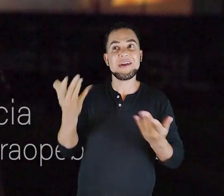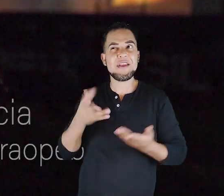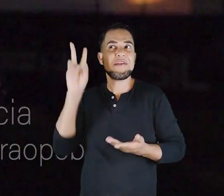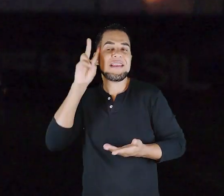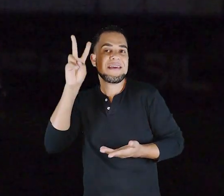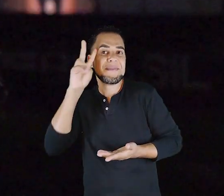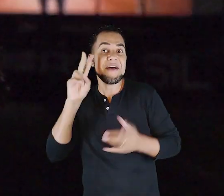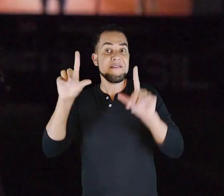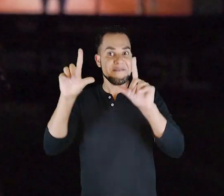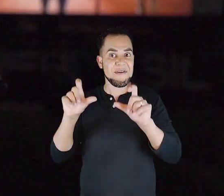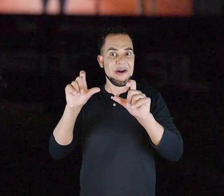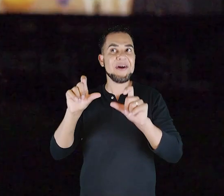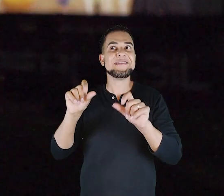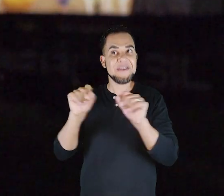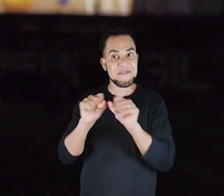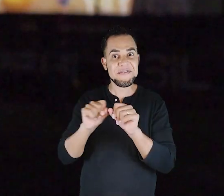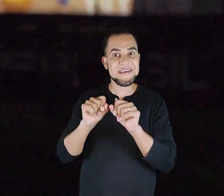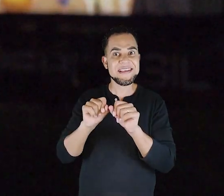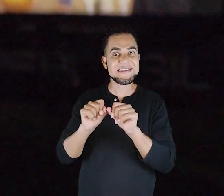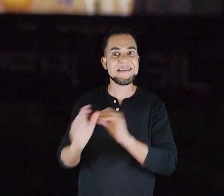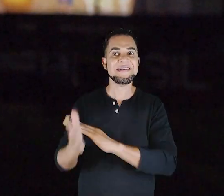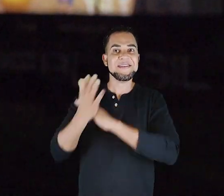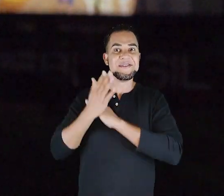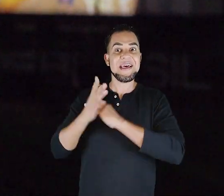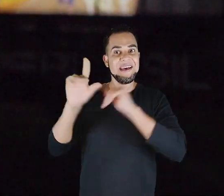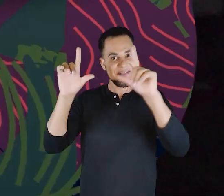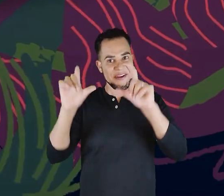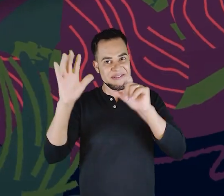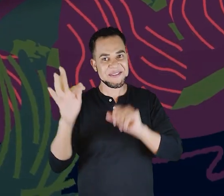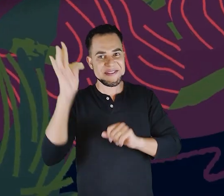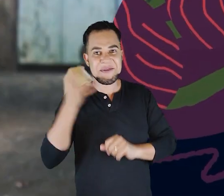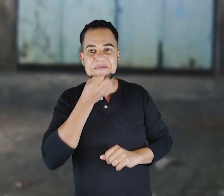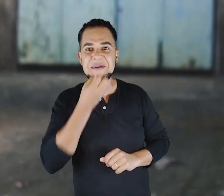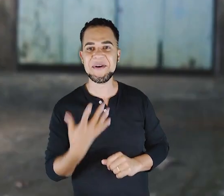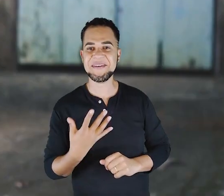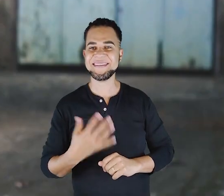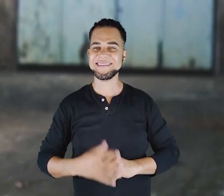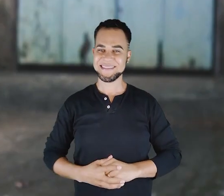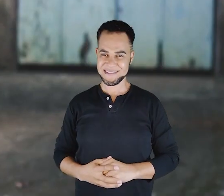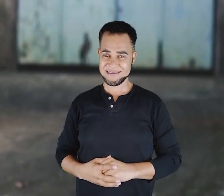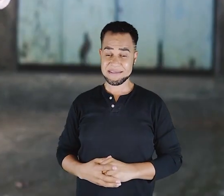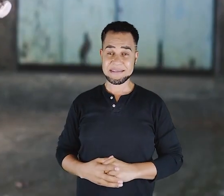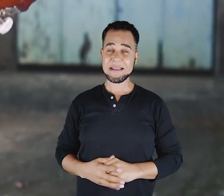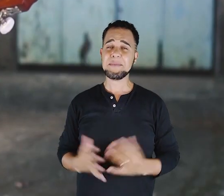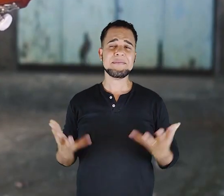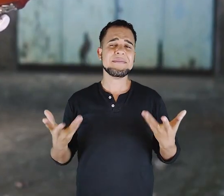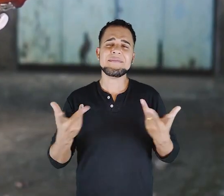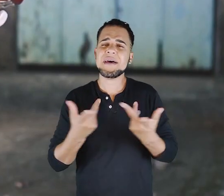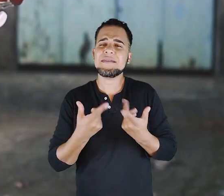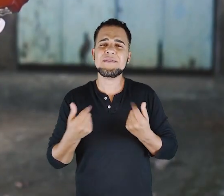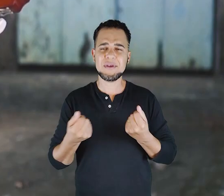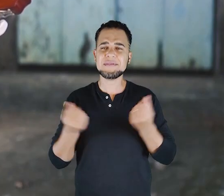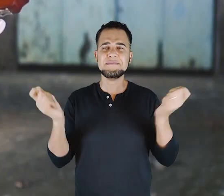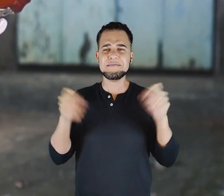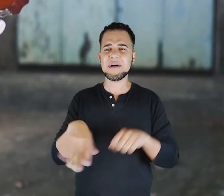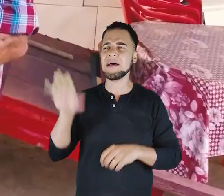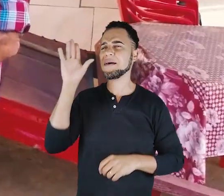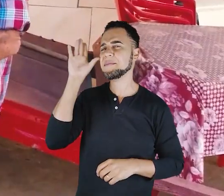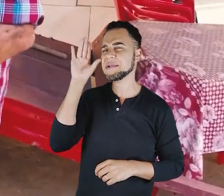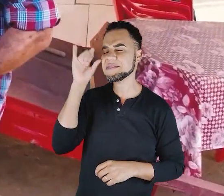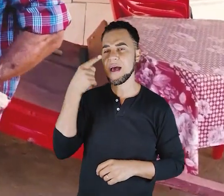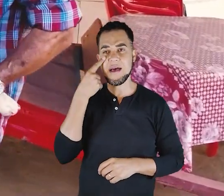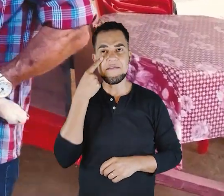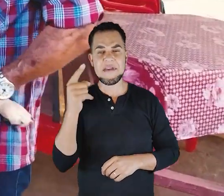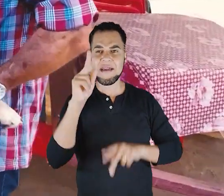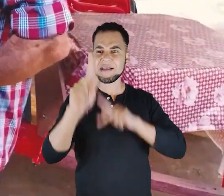das fotos que eu tirei, que vai me ajudar a tirar nas boas fotos. É maravilhoso você poder presenciar, você ver